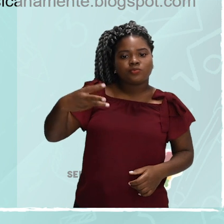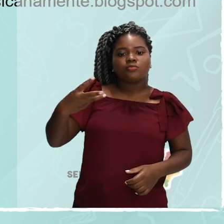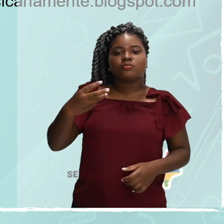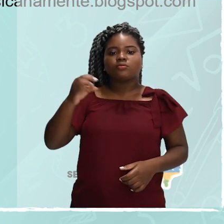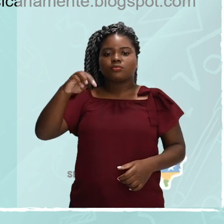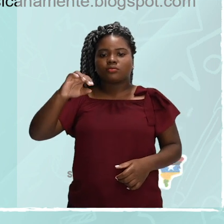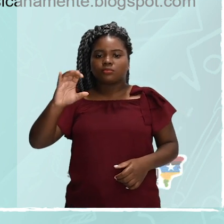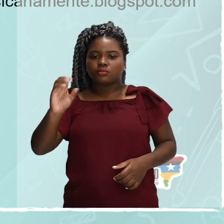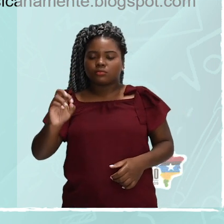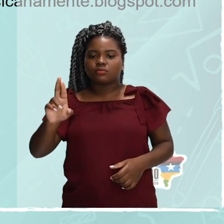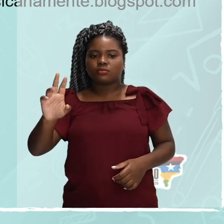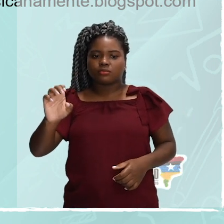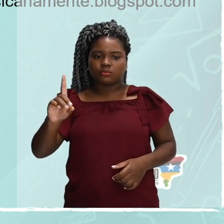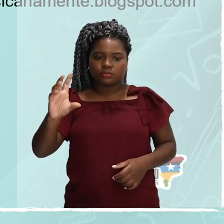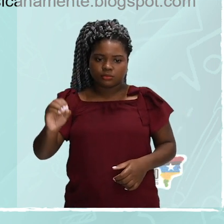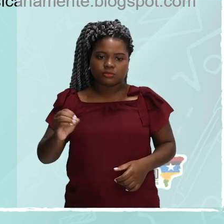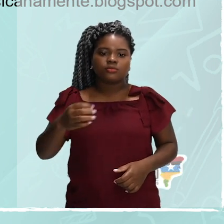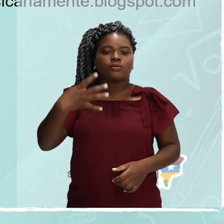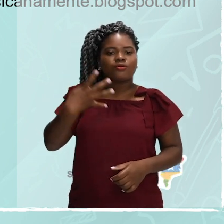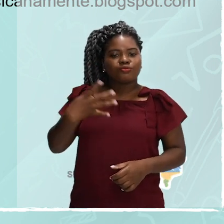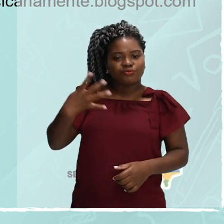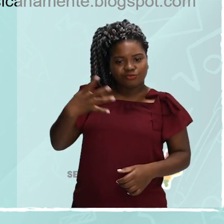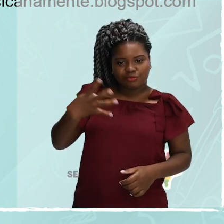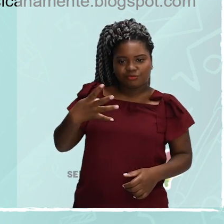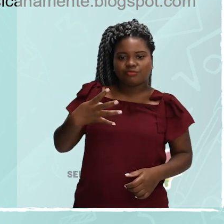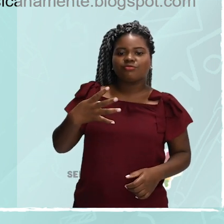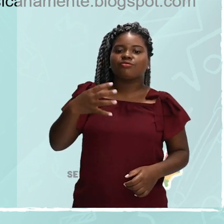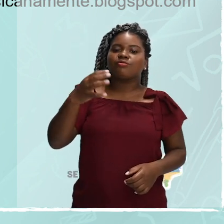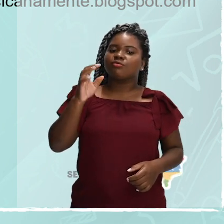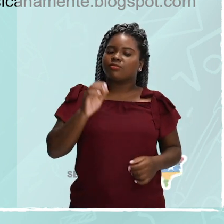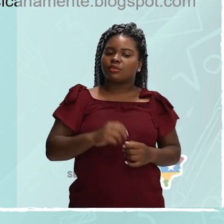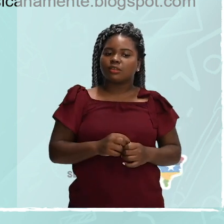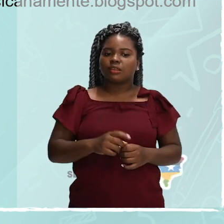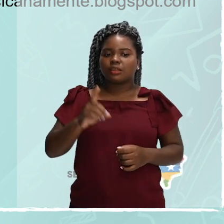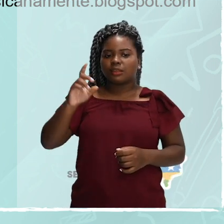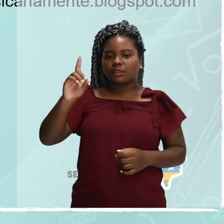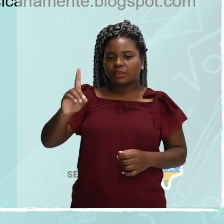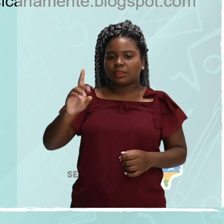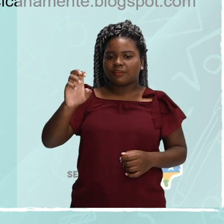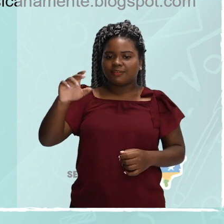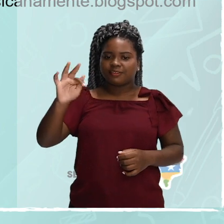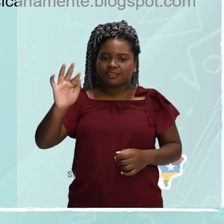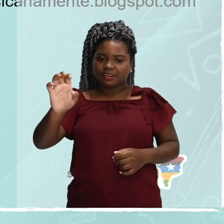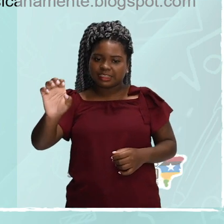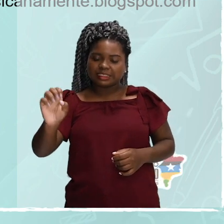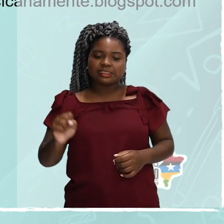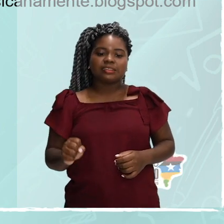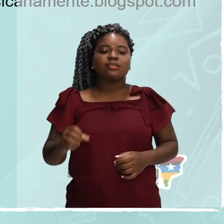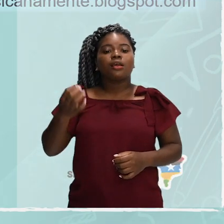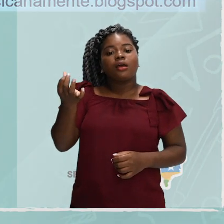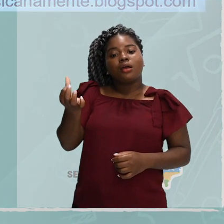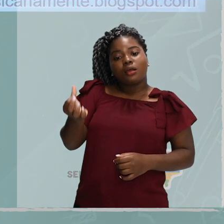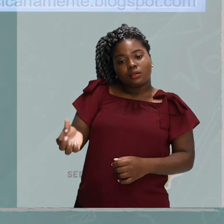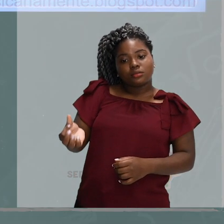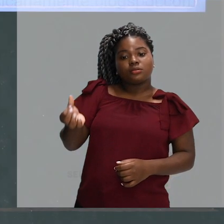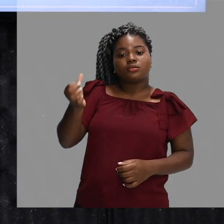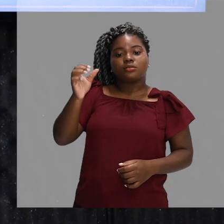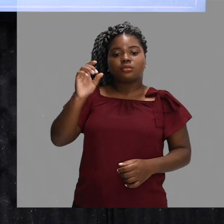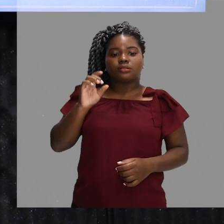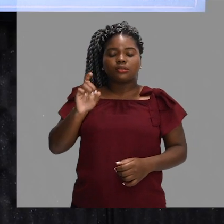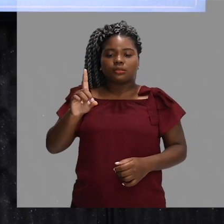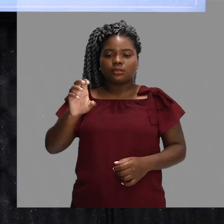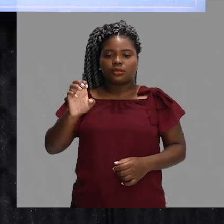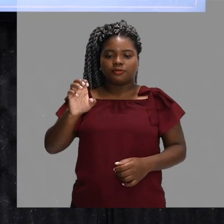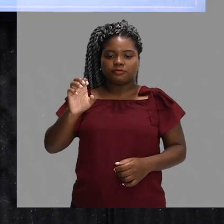4 chama-se entrada de rede. A posição número 5 chama-se defesa esquerda. A posição número 6 chama-se defesa